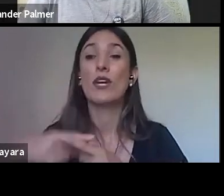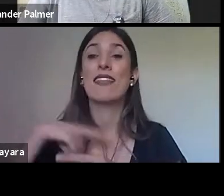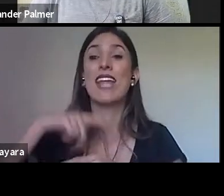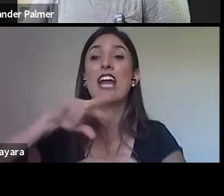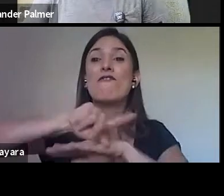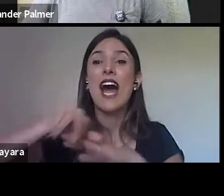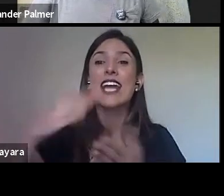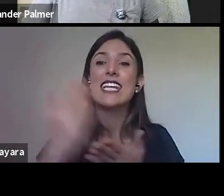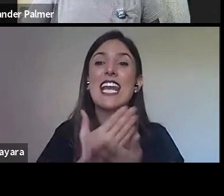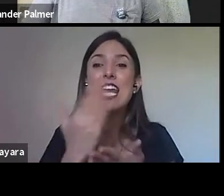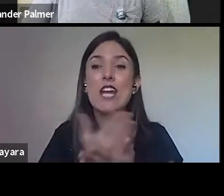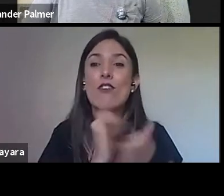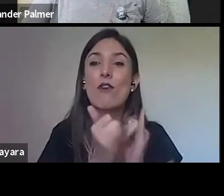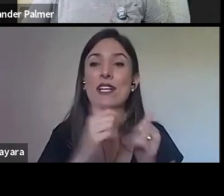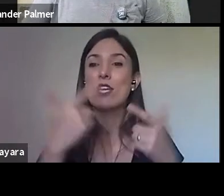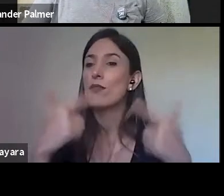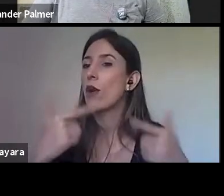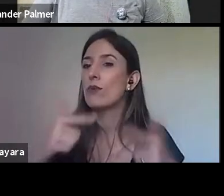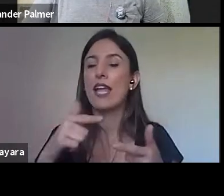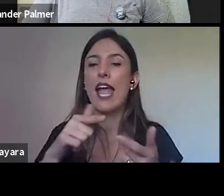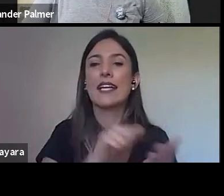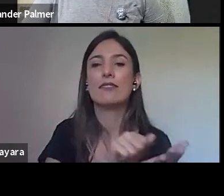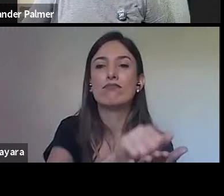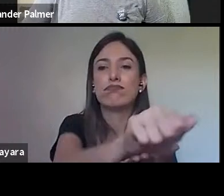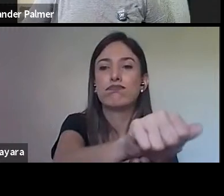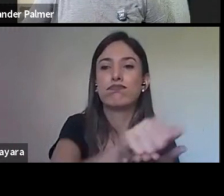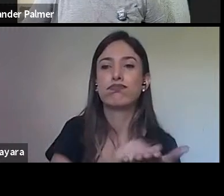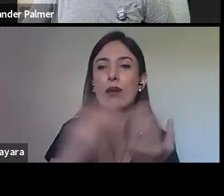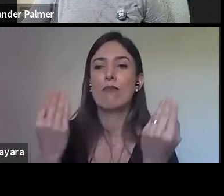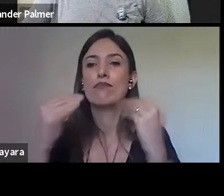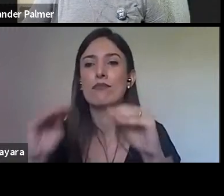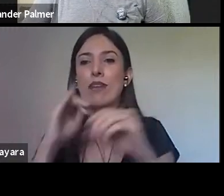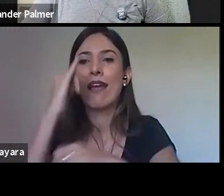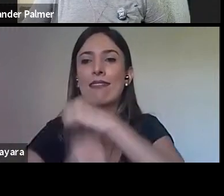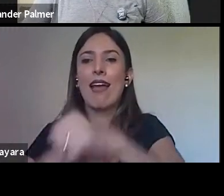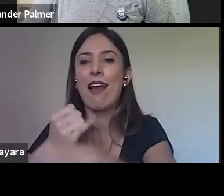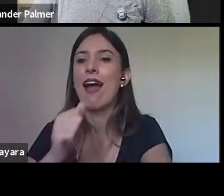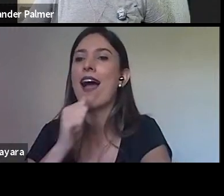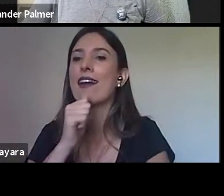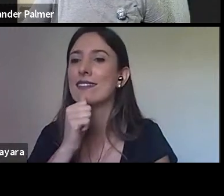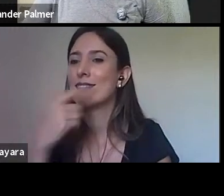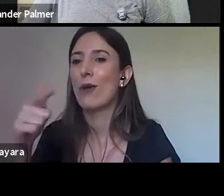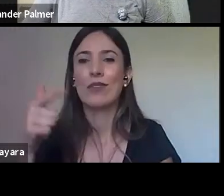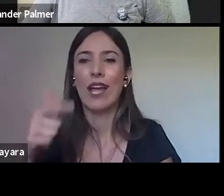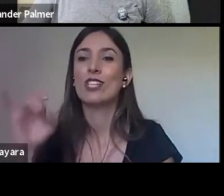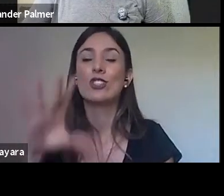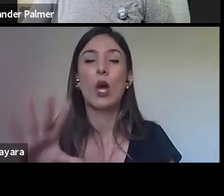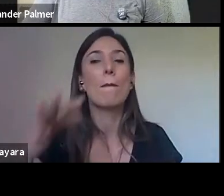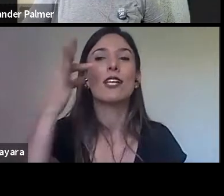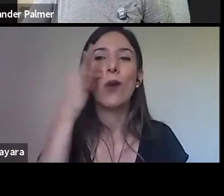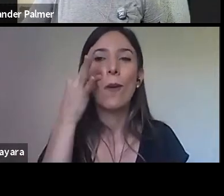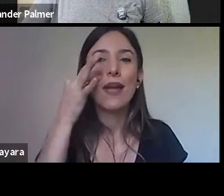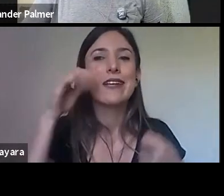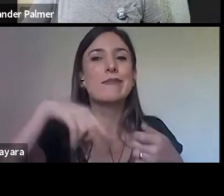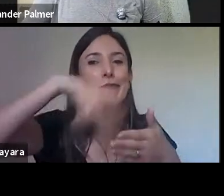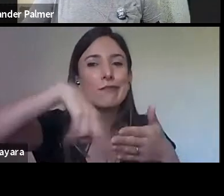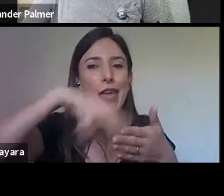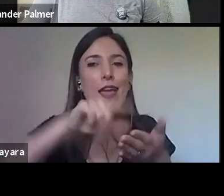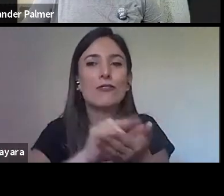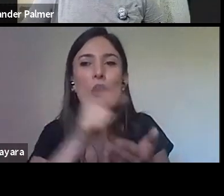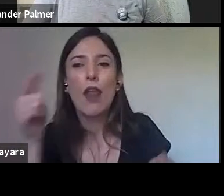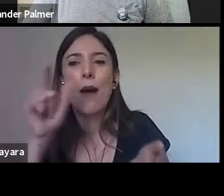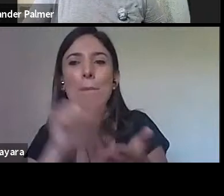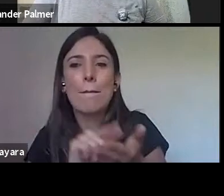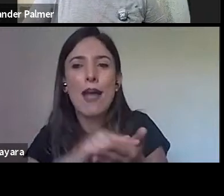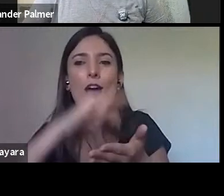que nós temos alguns problemas, né? Portugal ainda, eu acho que o caminho de digitalização de Portugal